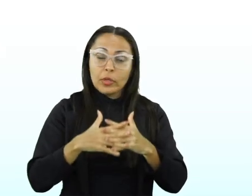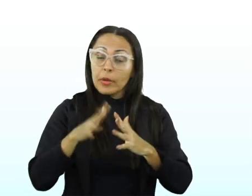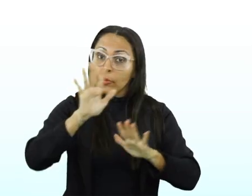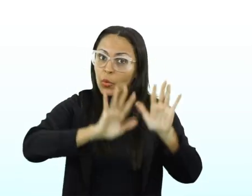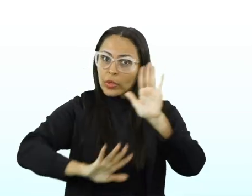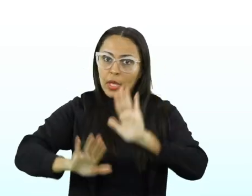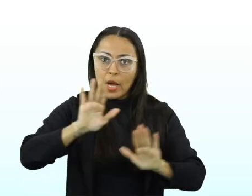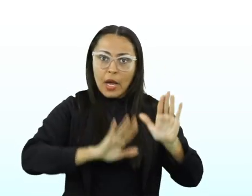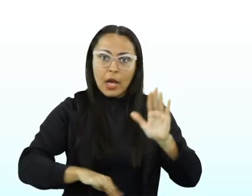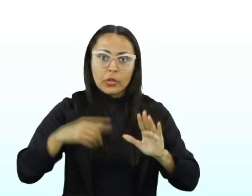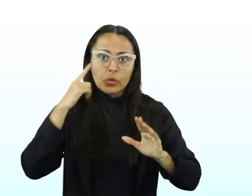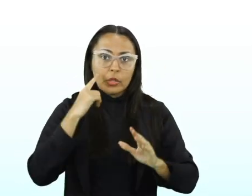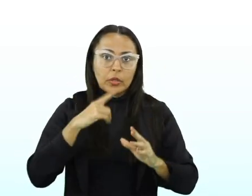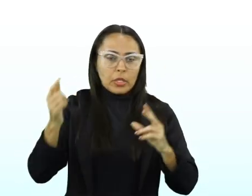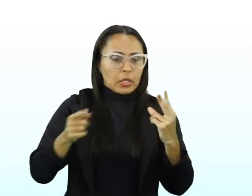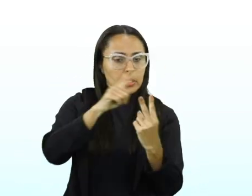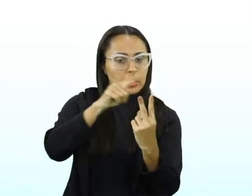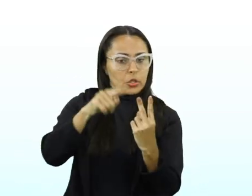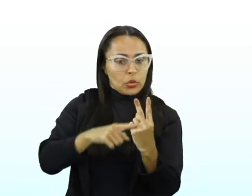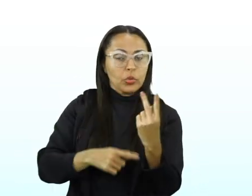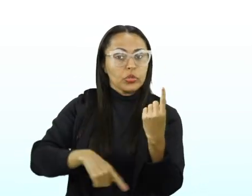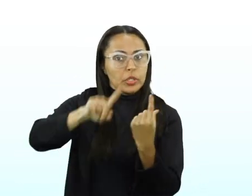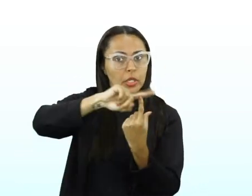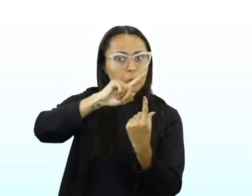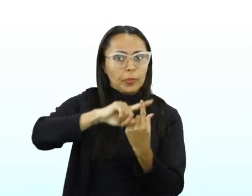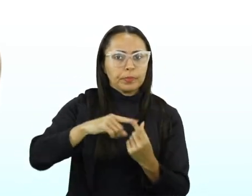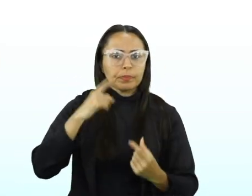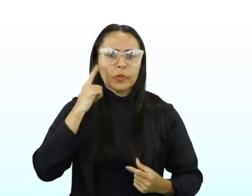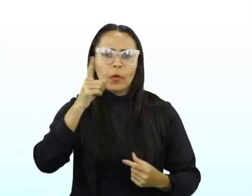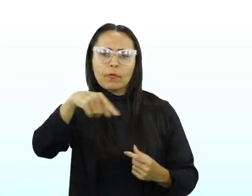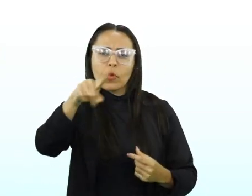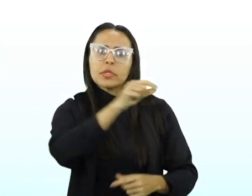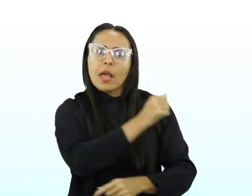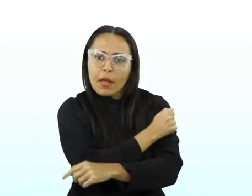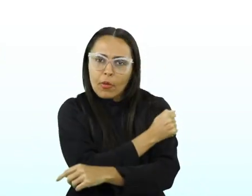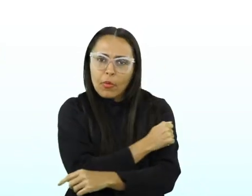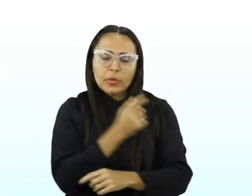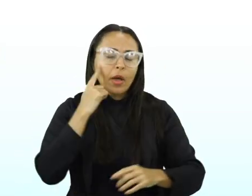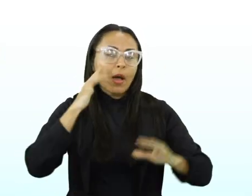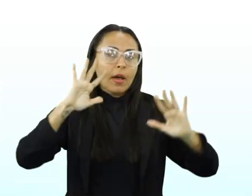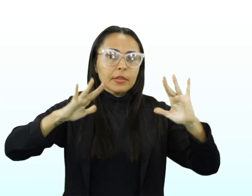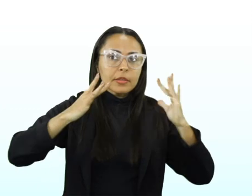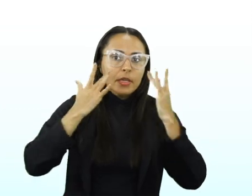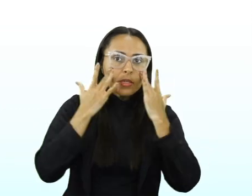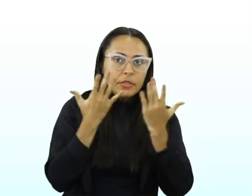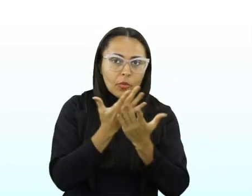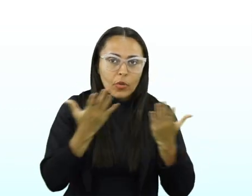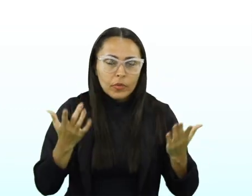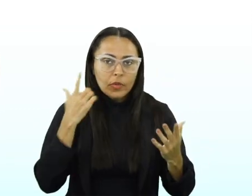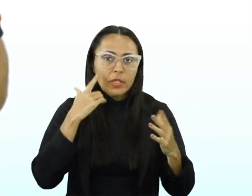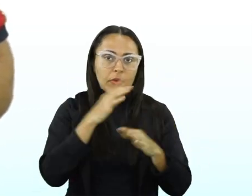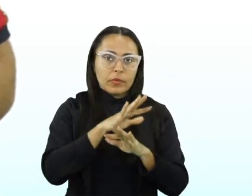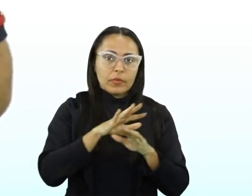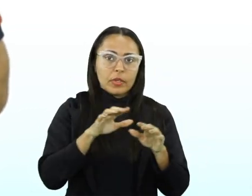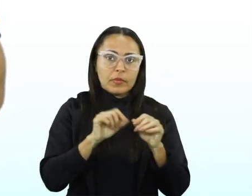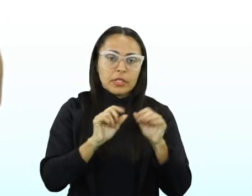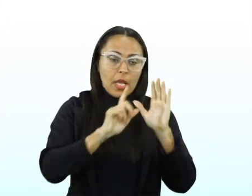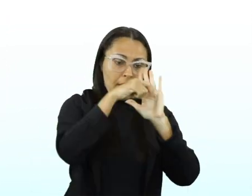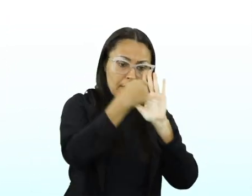argumentativa com a dissertação expositiva. Fera, muita atenção quando você for produzir a redação também.